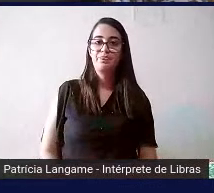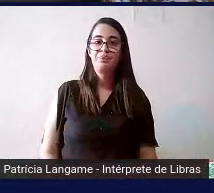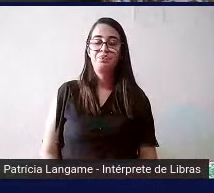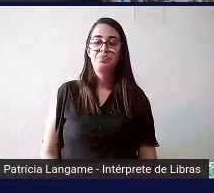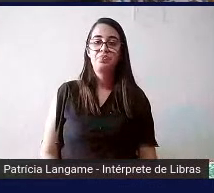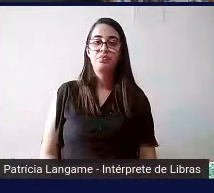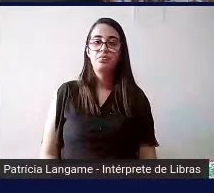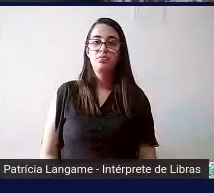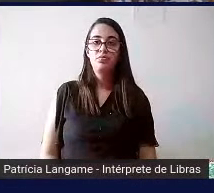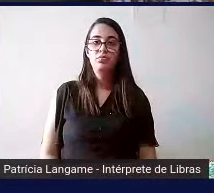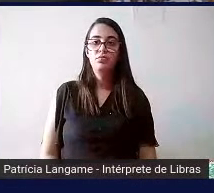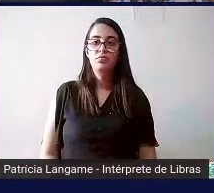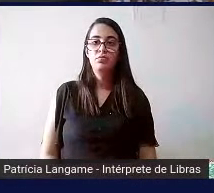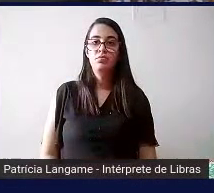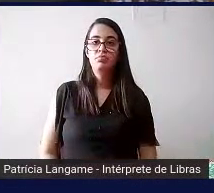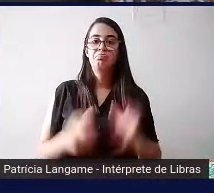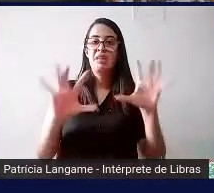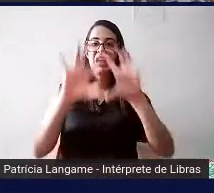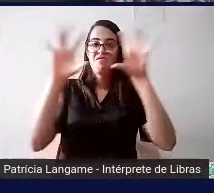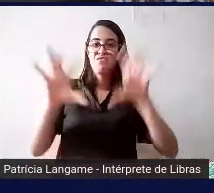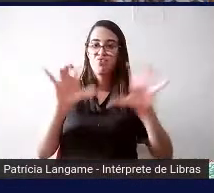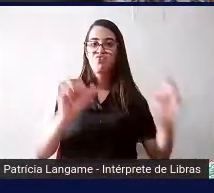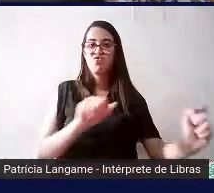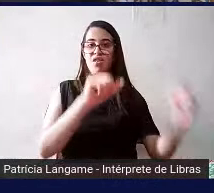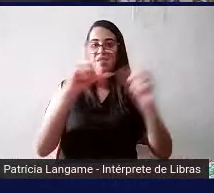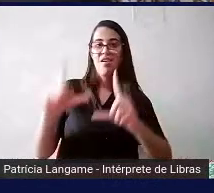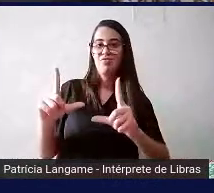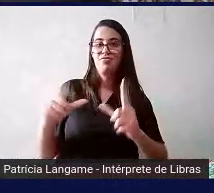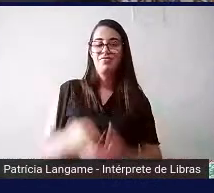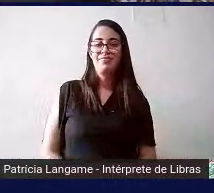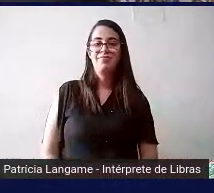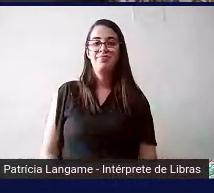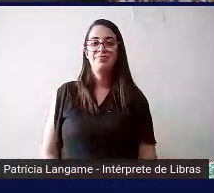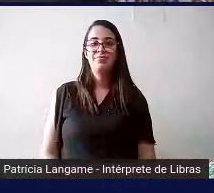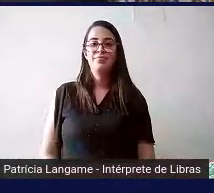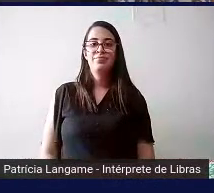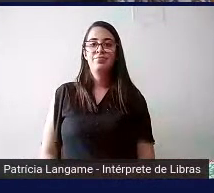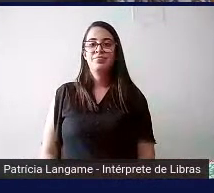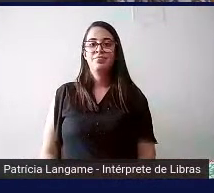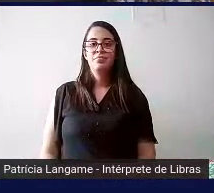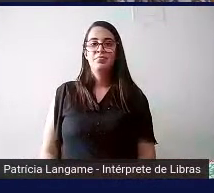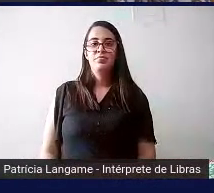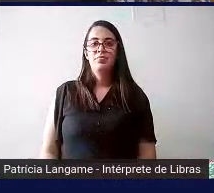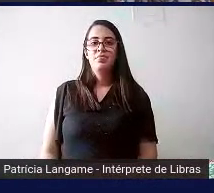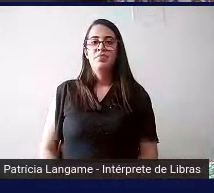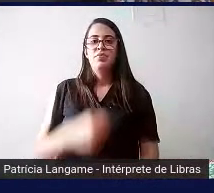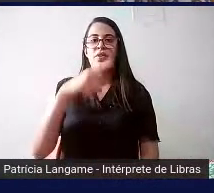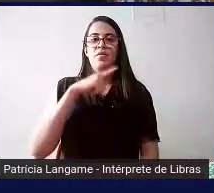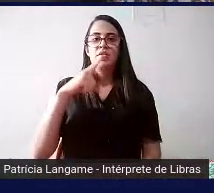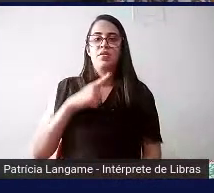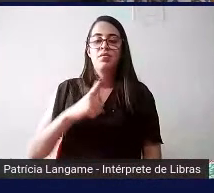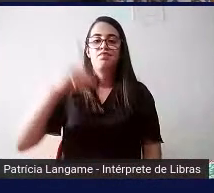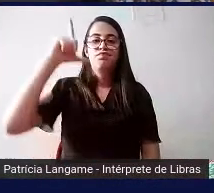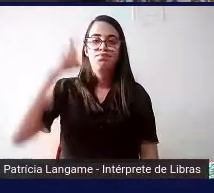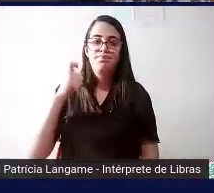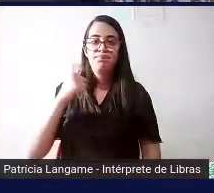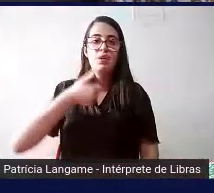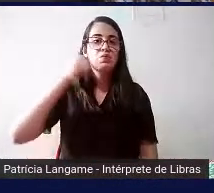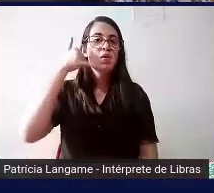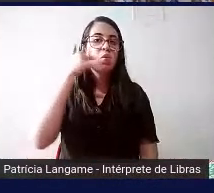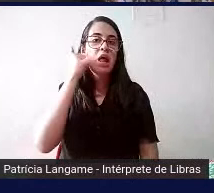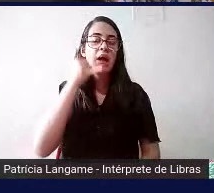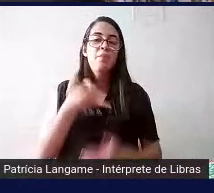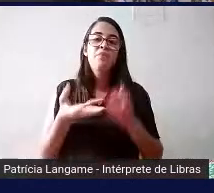eu acho que travou o slide pronto então aqui eu botei eu dei um print também da tela do meu celular eu coloquei aqui